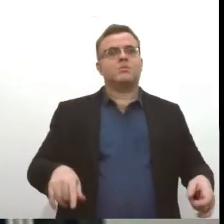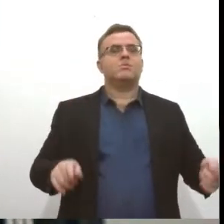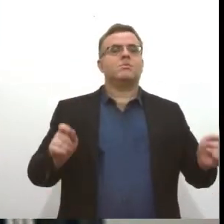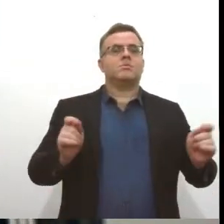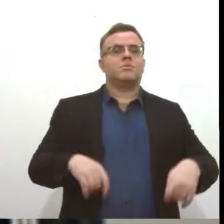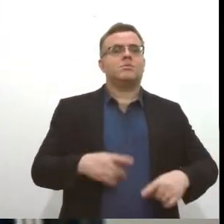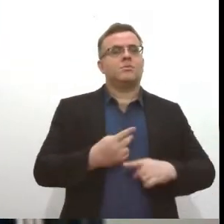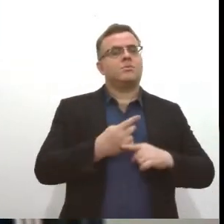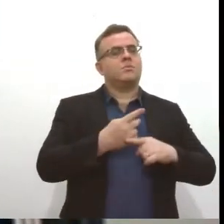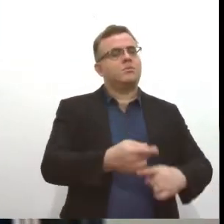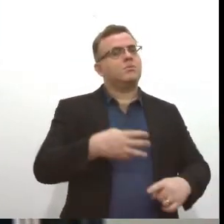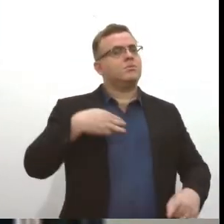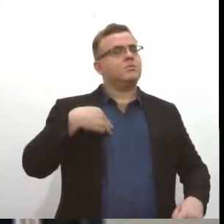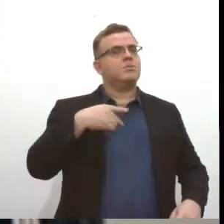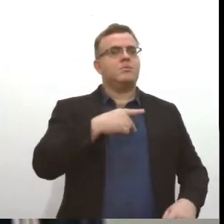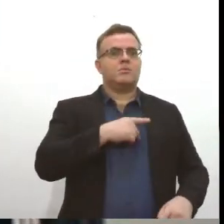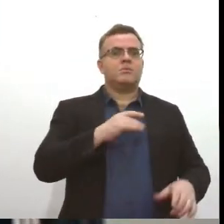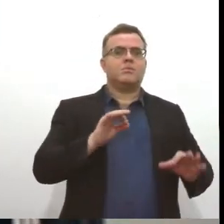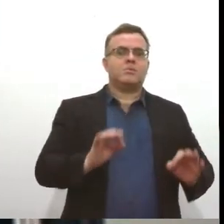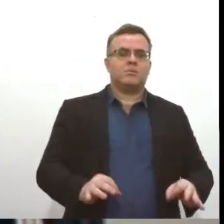Ministério Público, né?